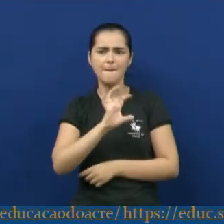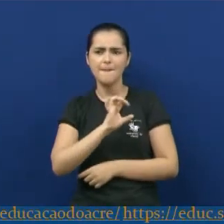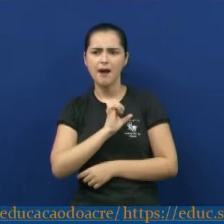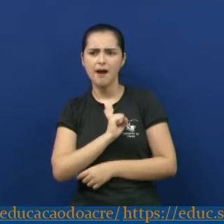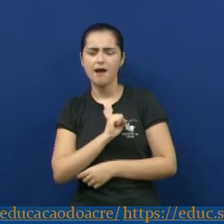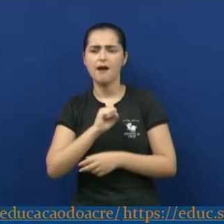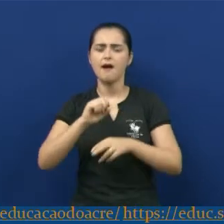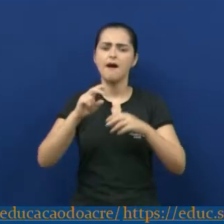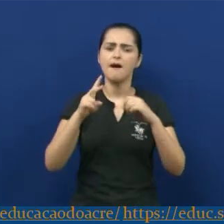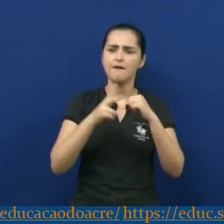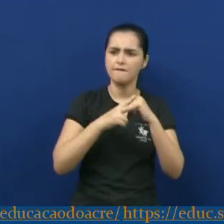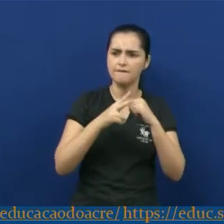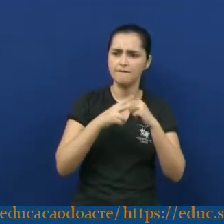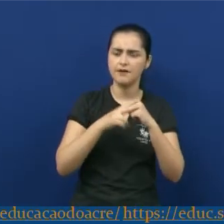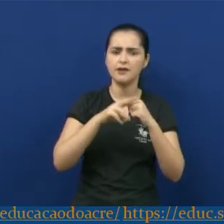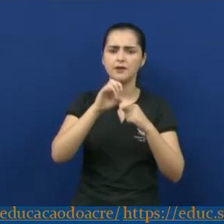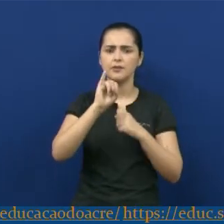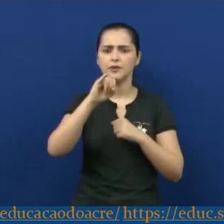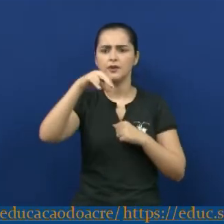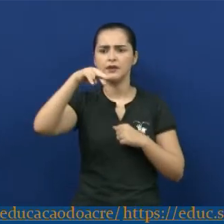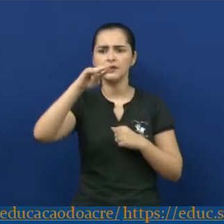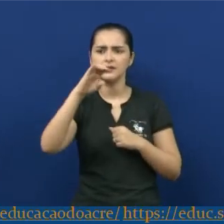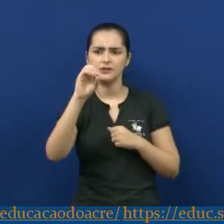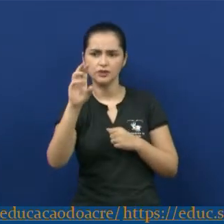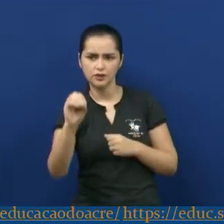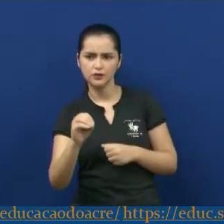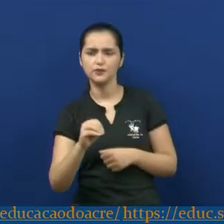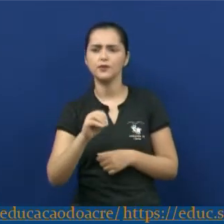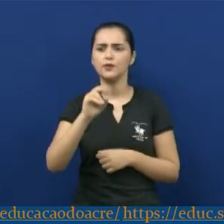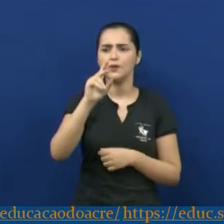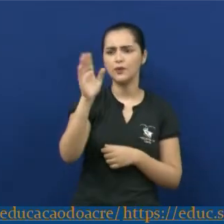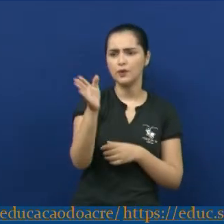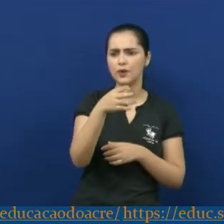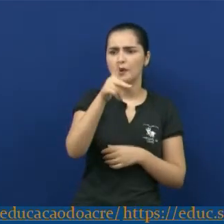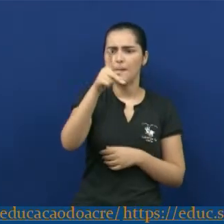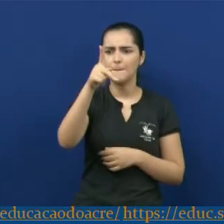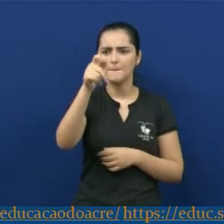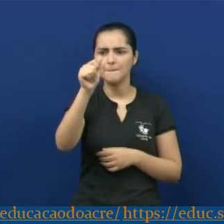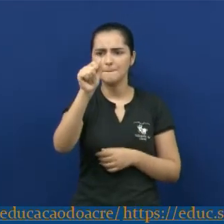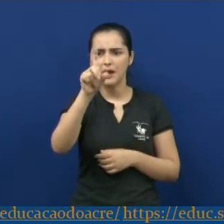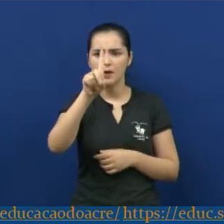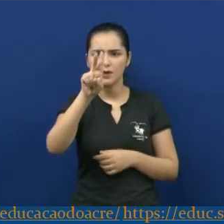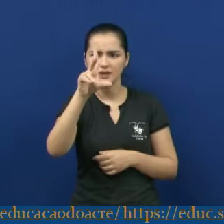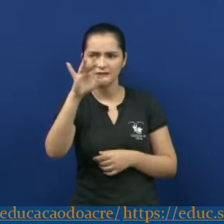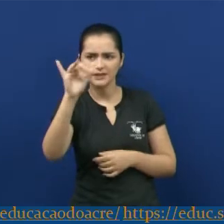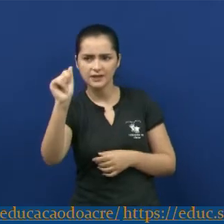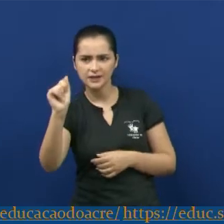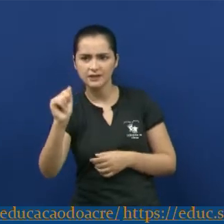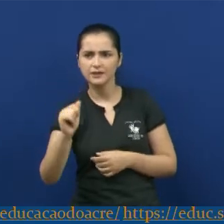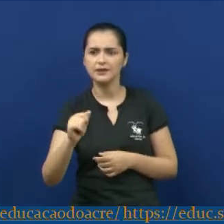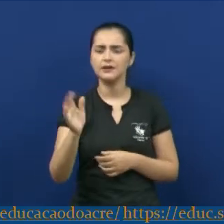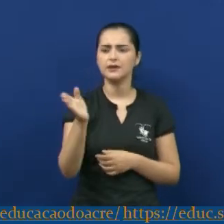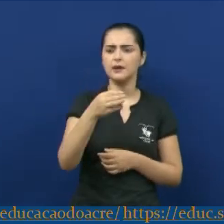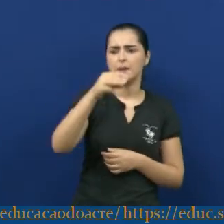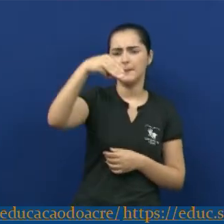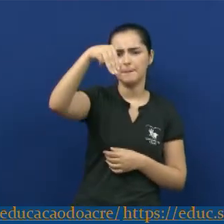1927, Pauliceia desvairada, 1922, Macunaíma,